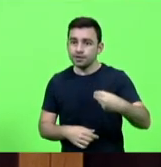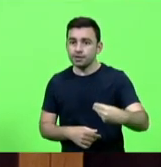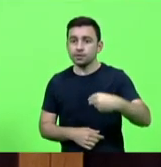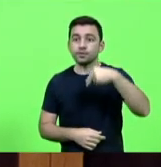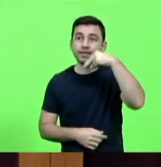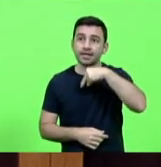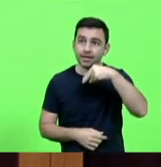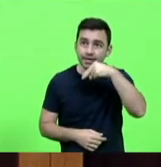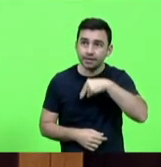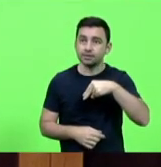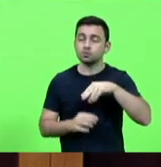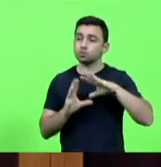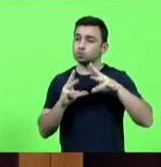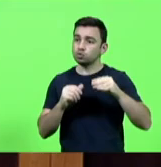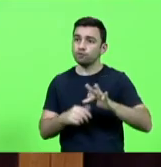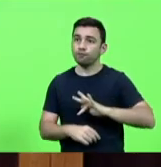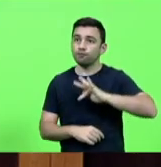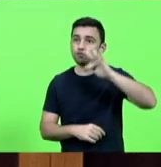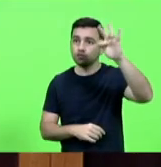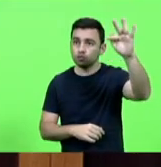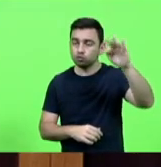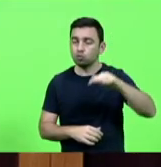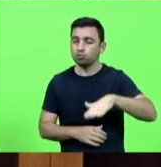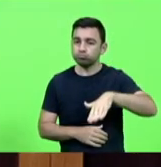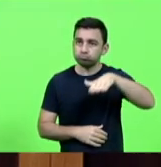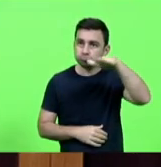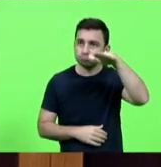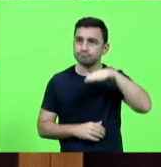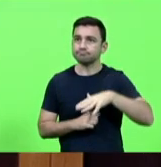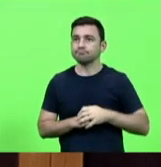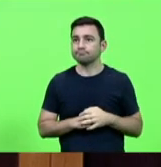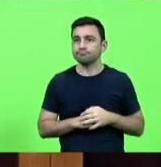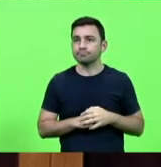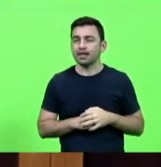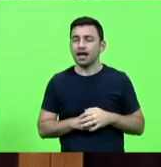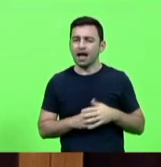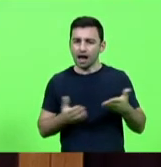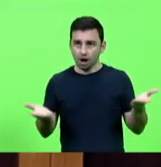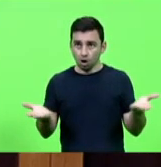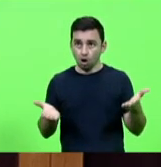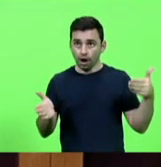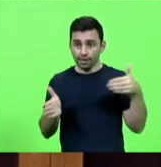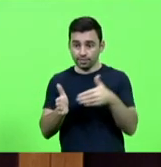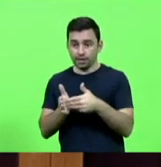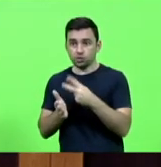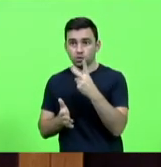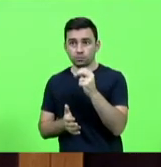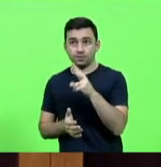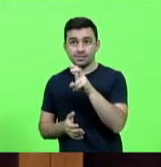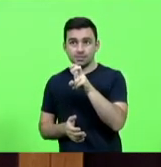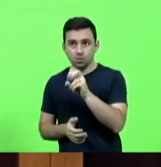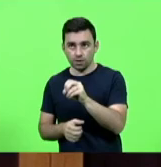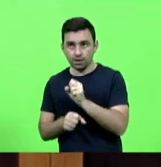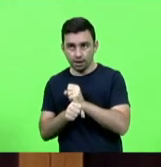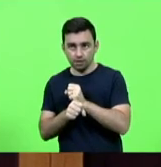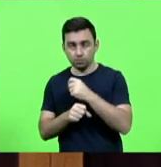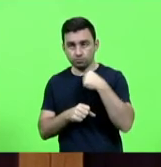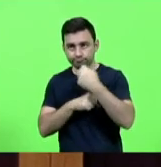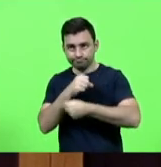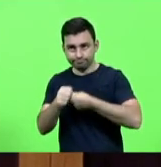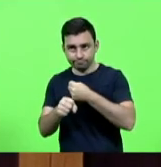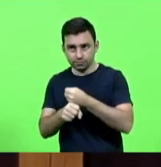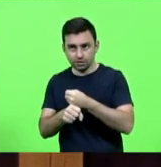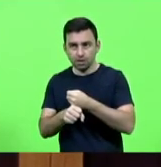para as futuras gerações de agora até 2050 nós precisamos construir um novo caminho para o sul